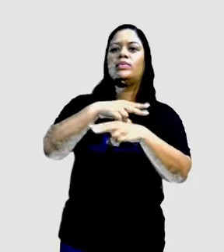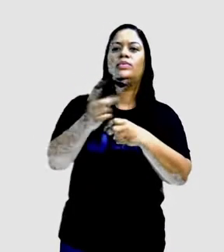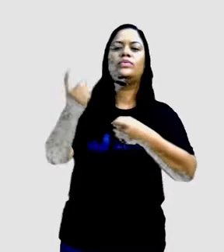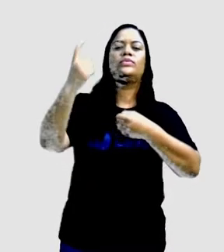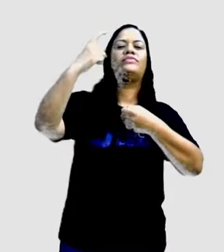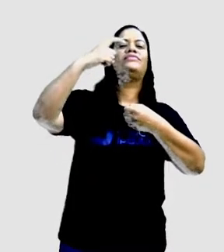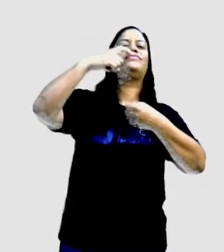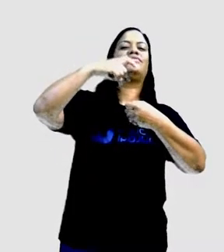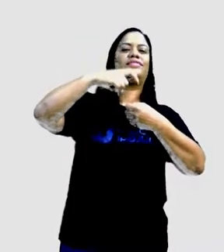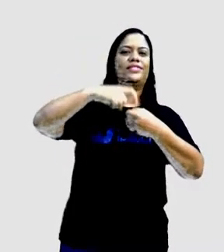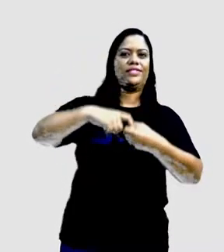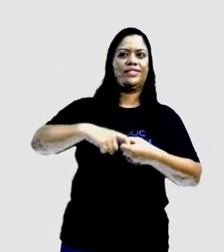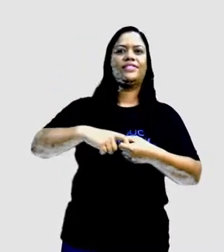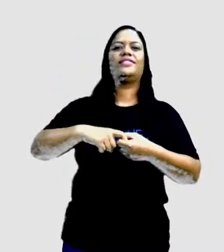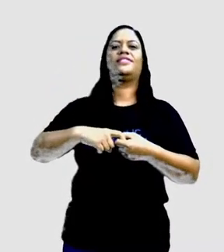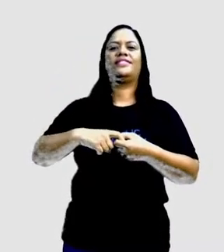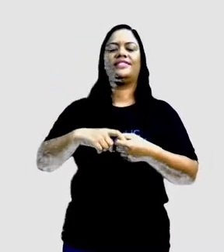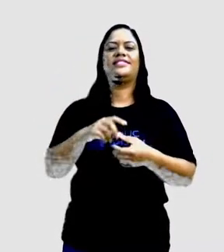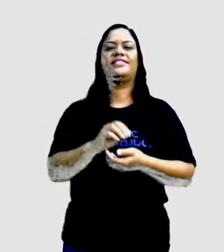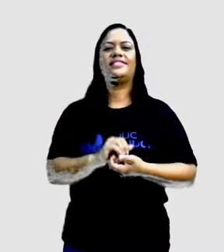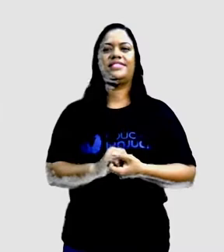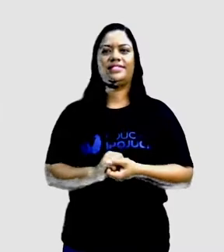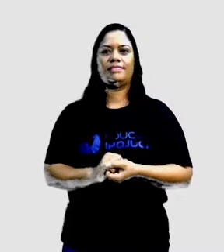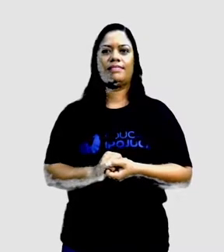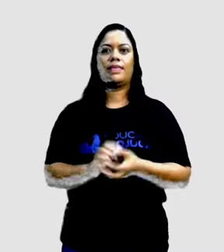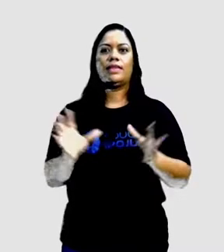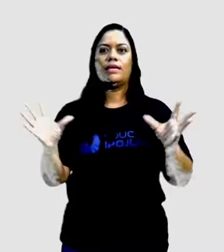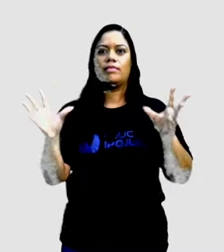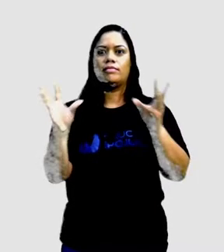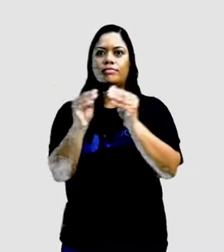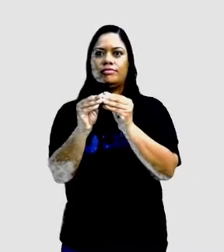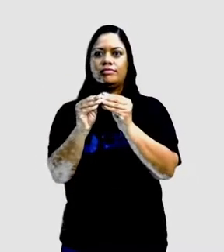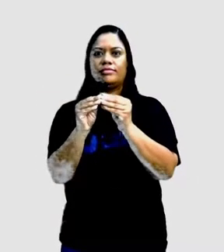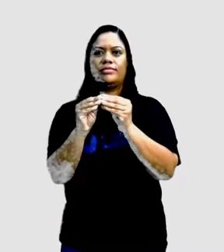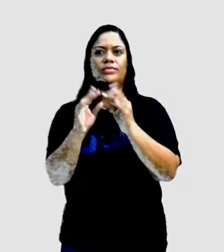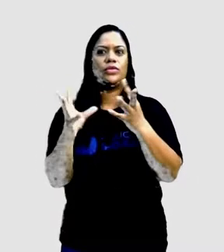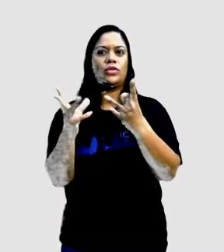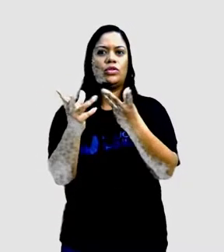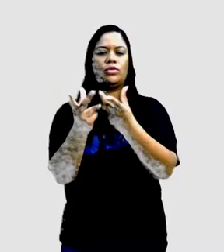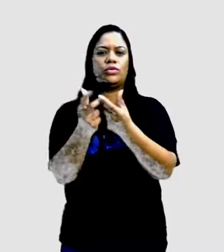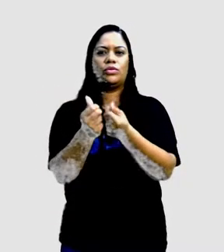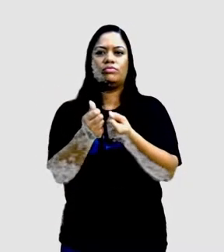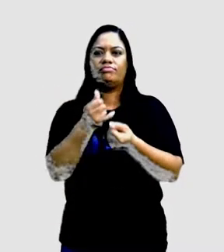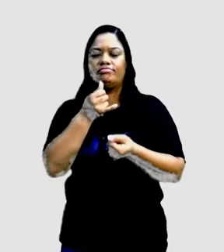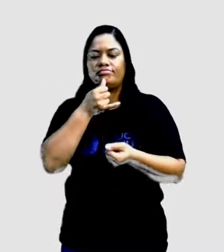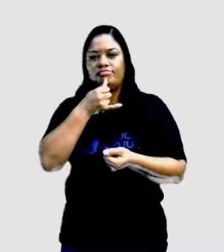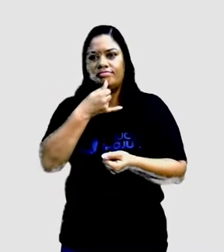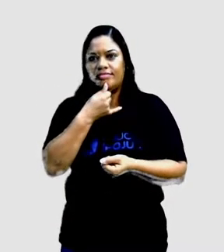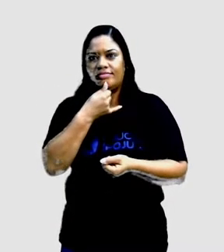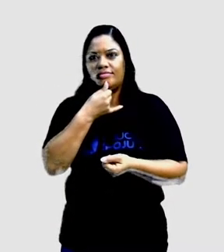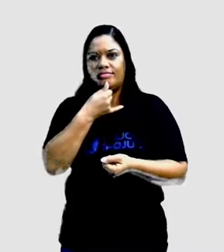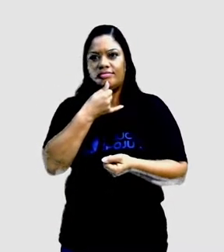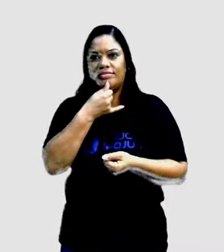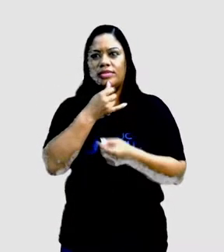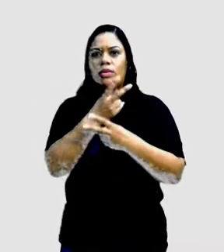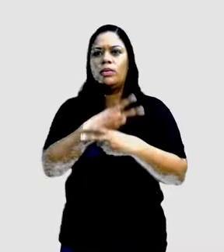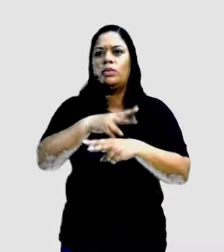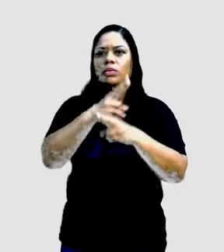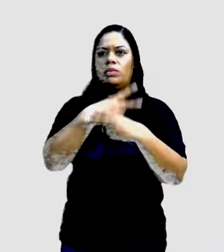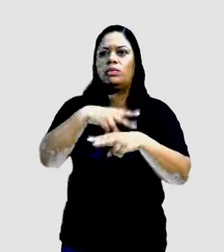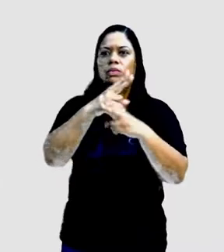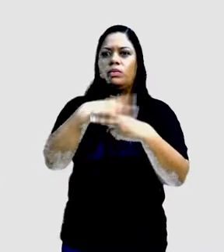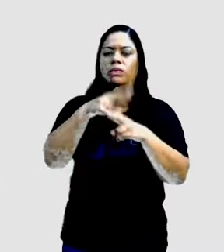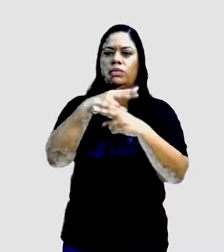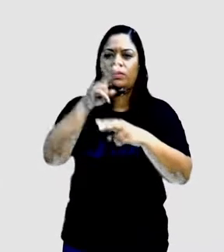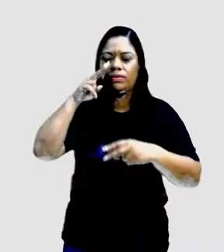voltar. Que vento vai ventar. Apagando no momento todo o arrependimento. De um vento tão